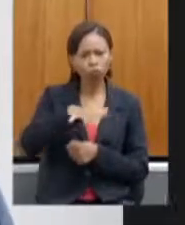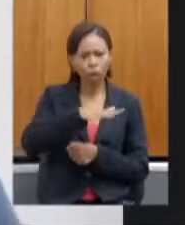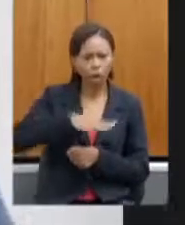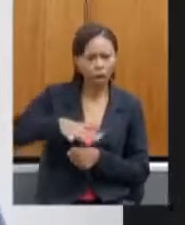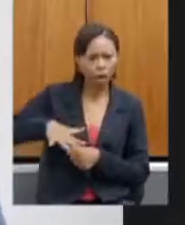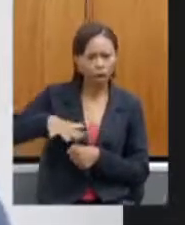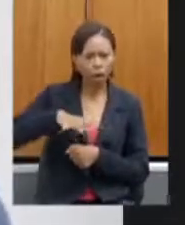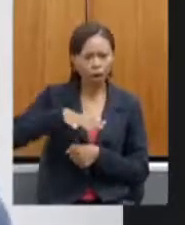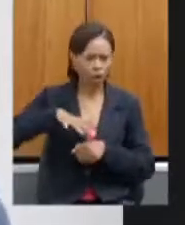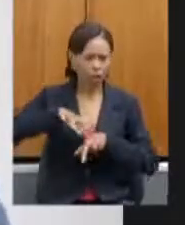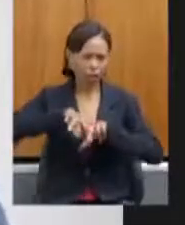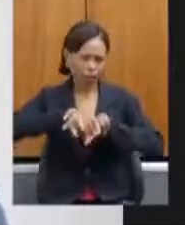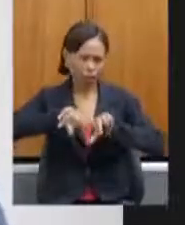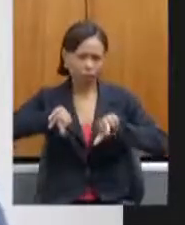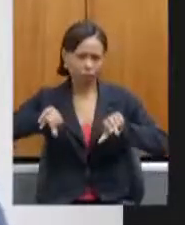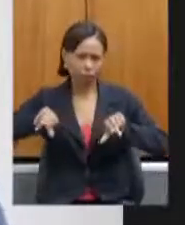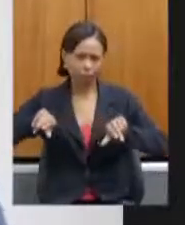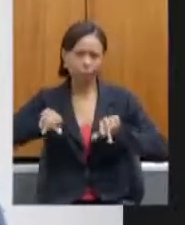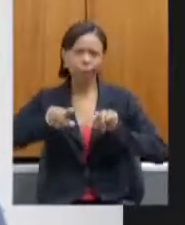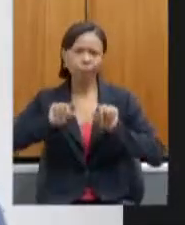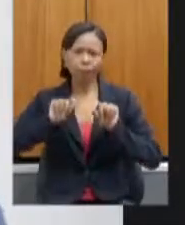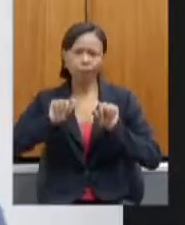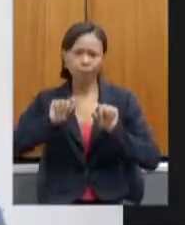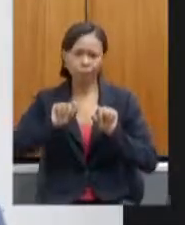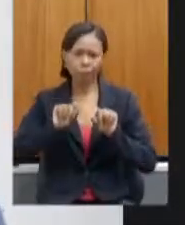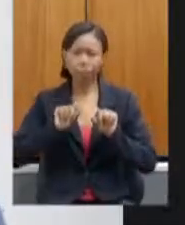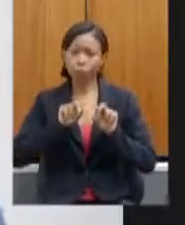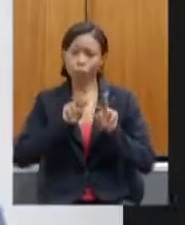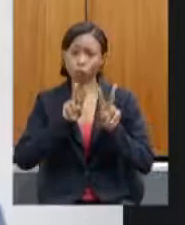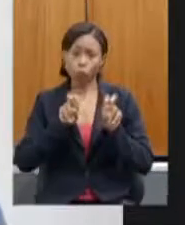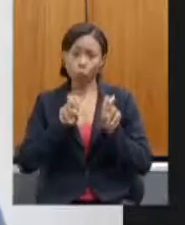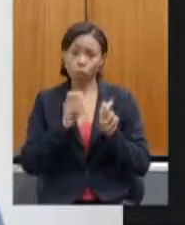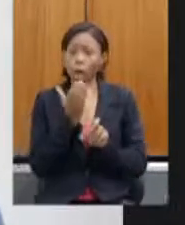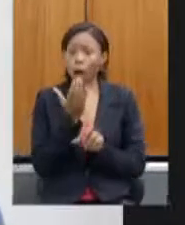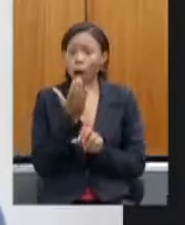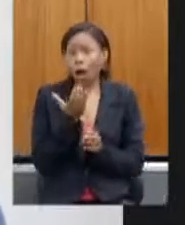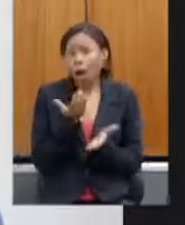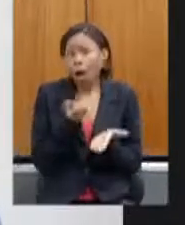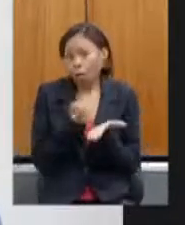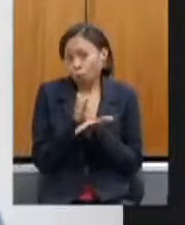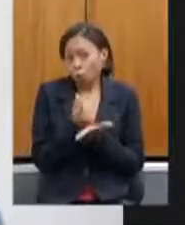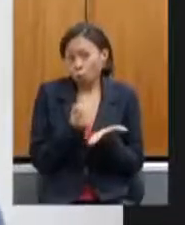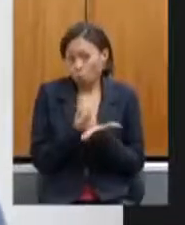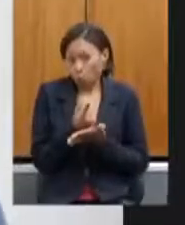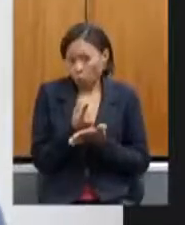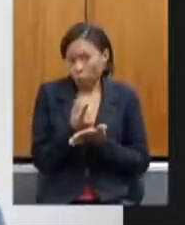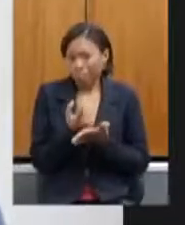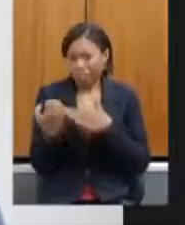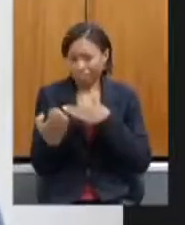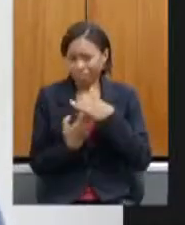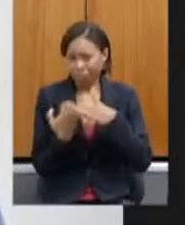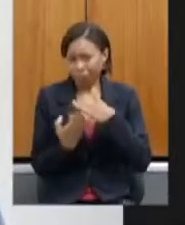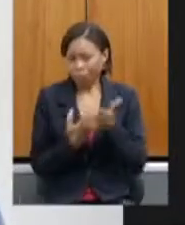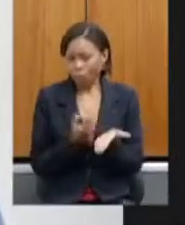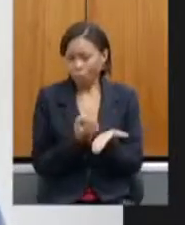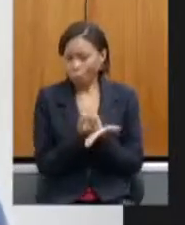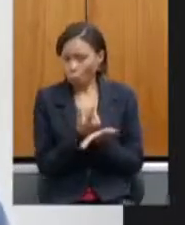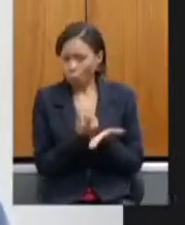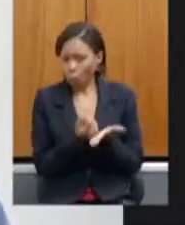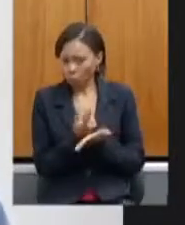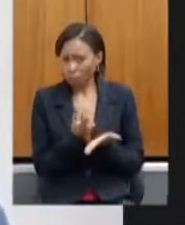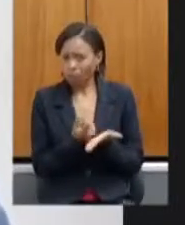áreas, a questão das compras institucionais enfrenta dificuldades. E eu tenho